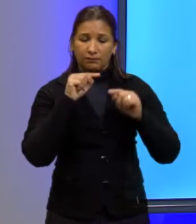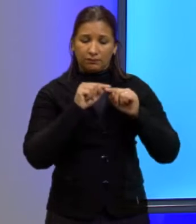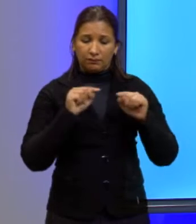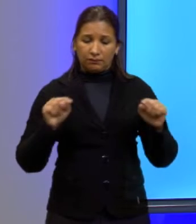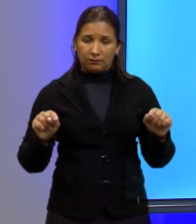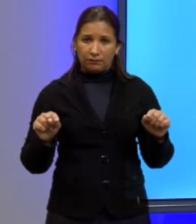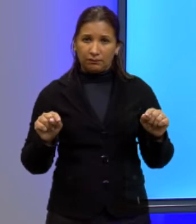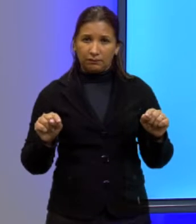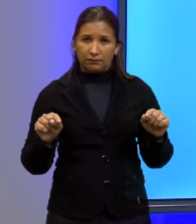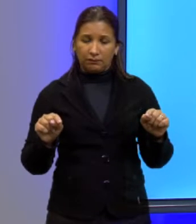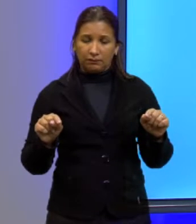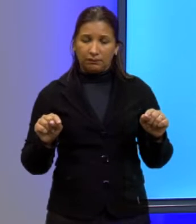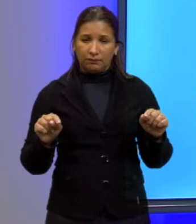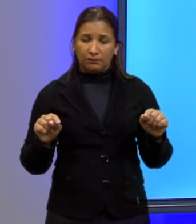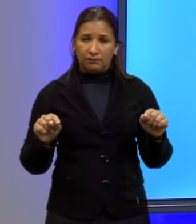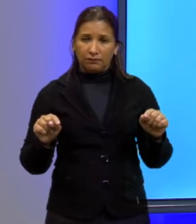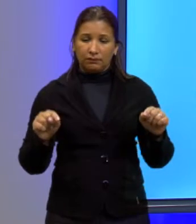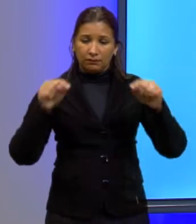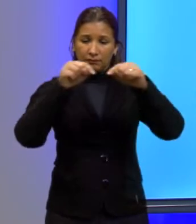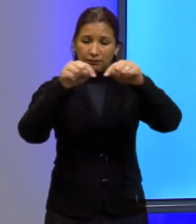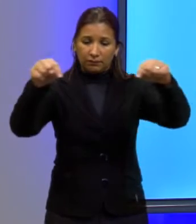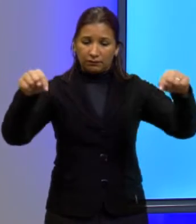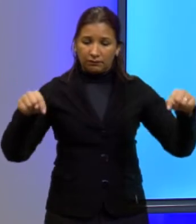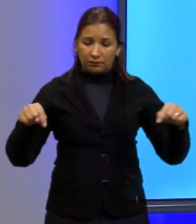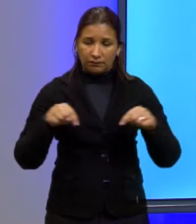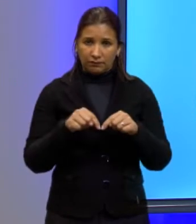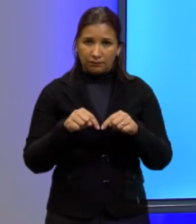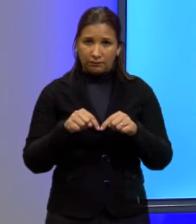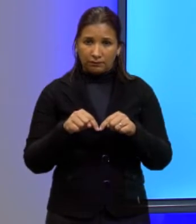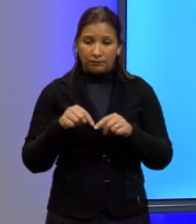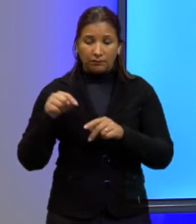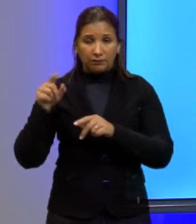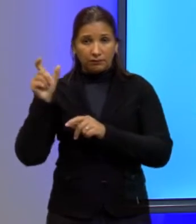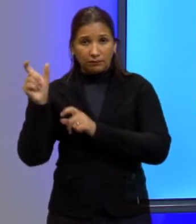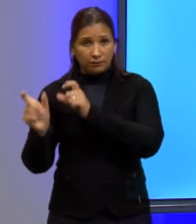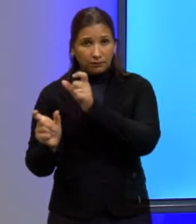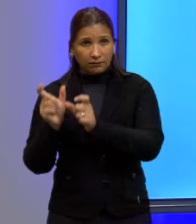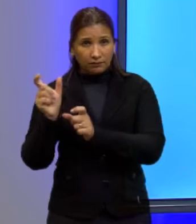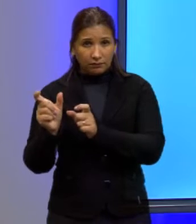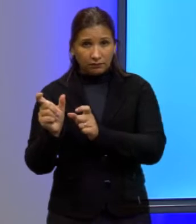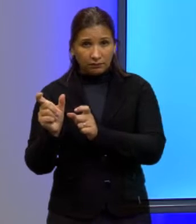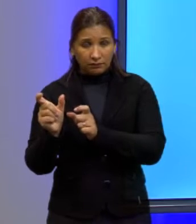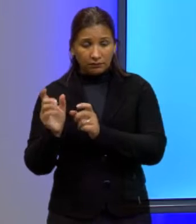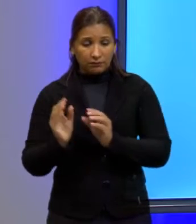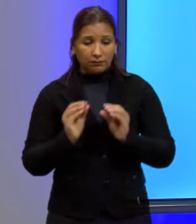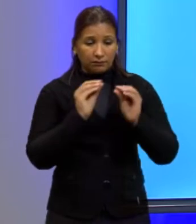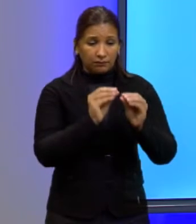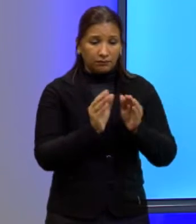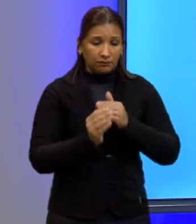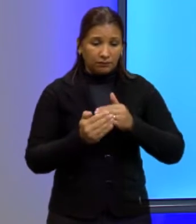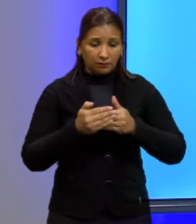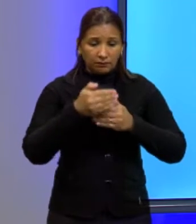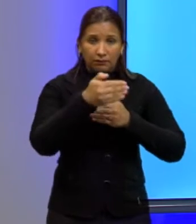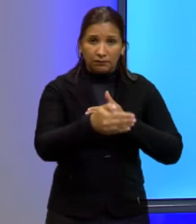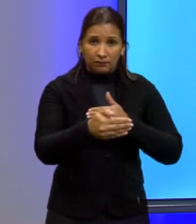uma área que vai ser destinada para o público, um palco que será colocado lá na frente,